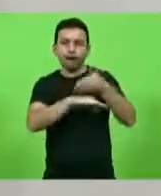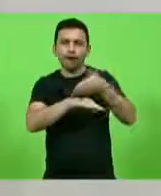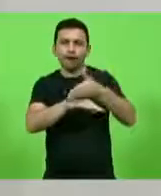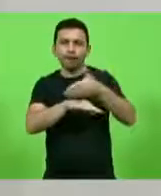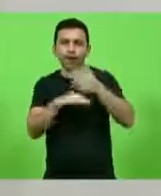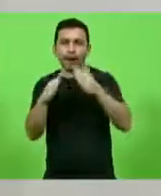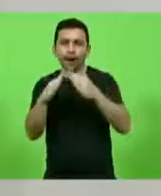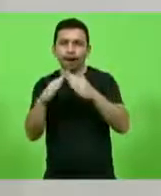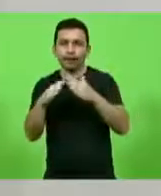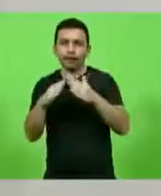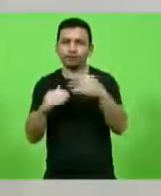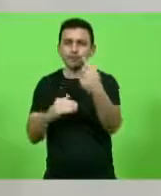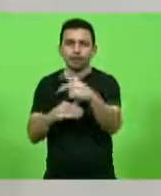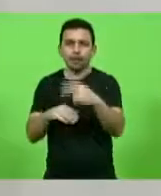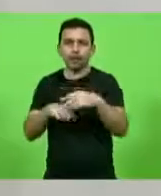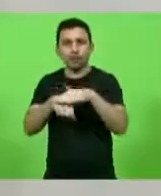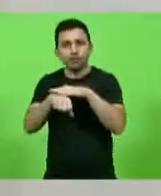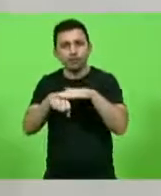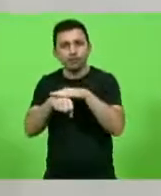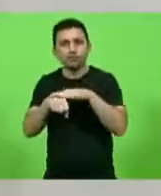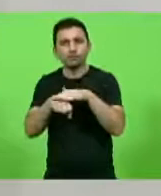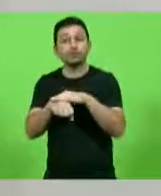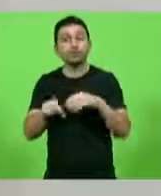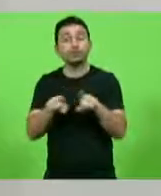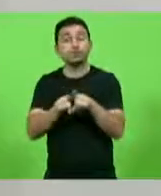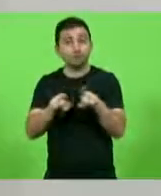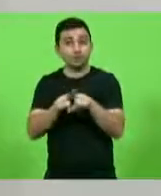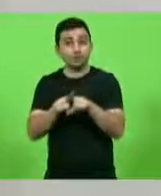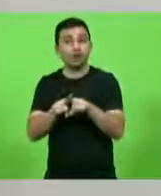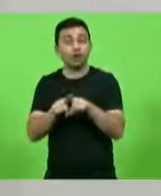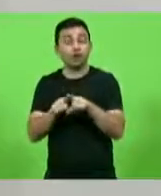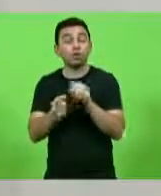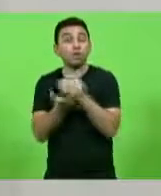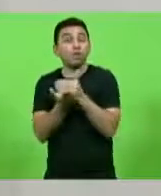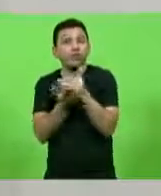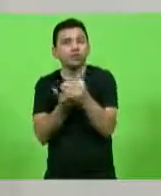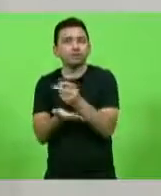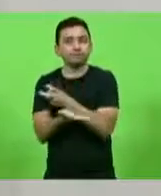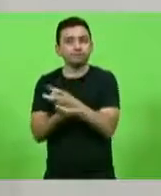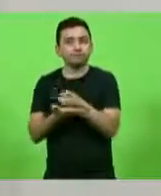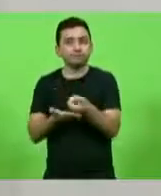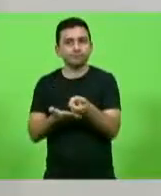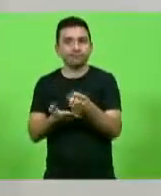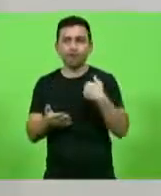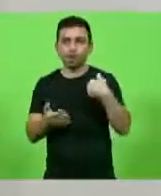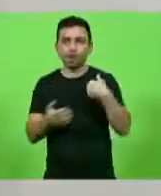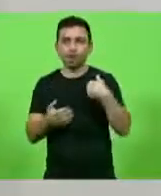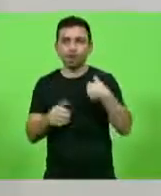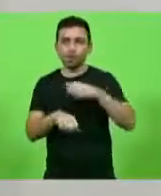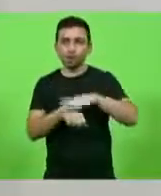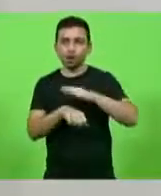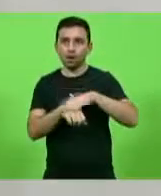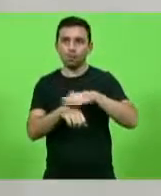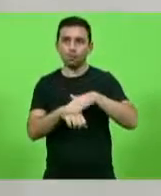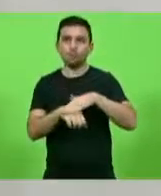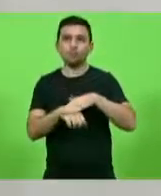com ela, inclusive quando os processos de impeachment começaram a correr. Eu mesma fui autora de um desses